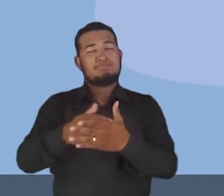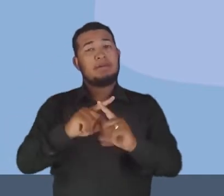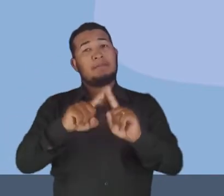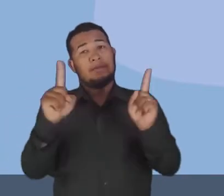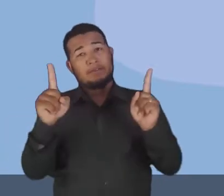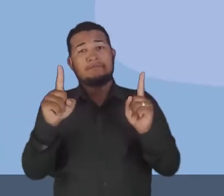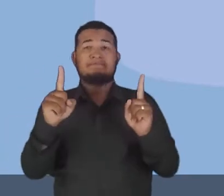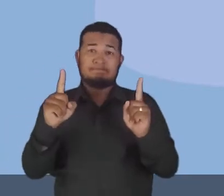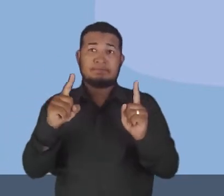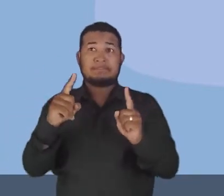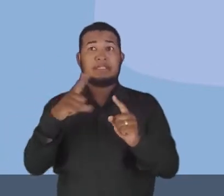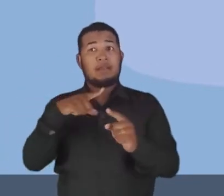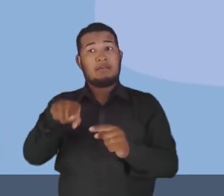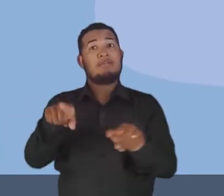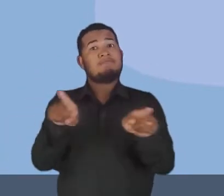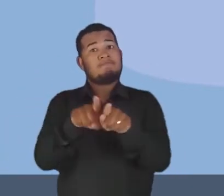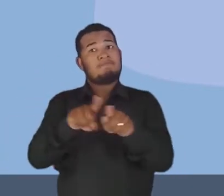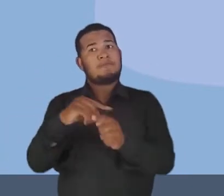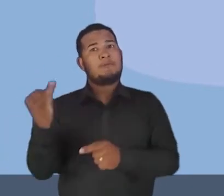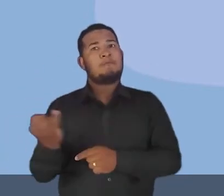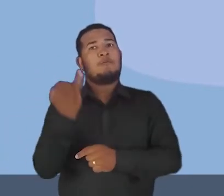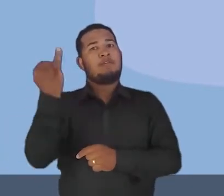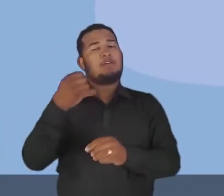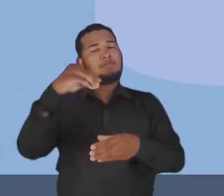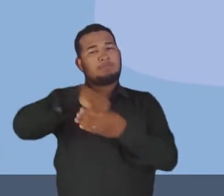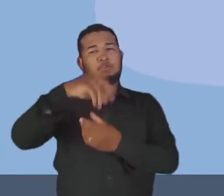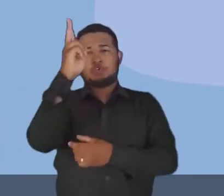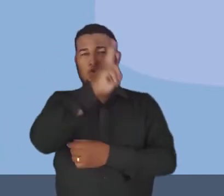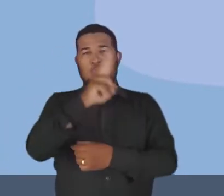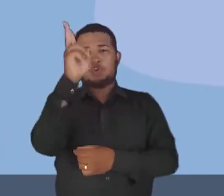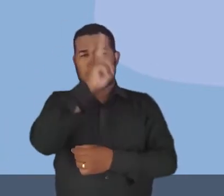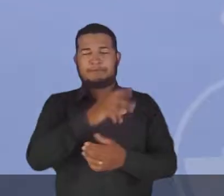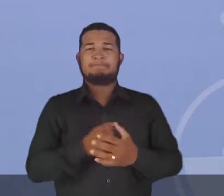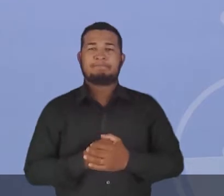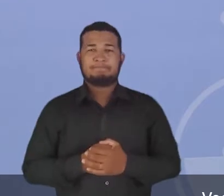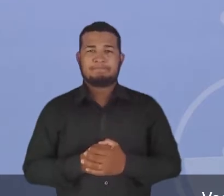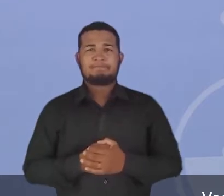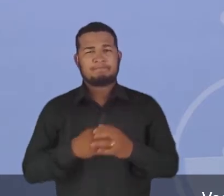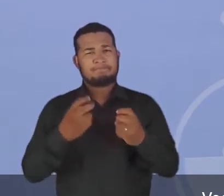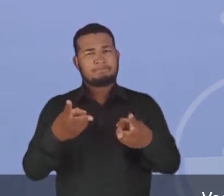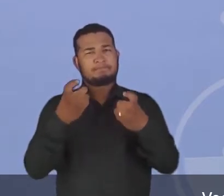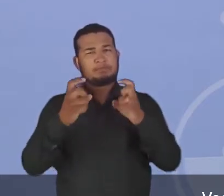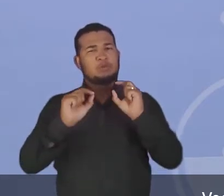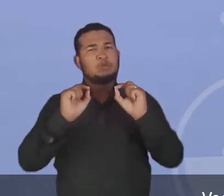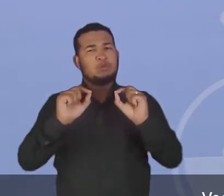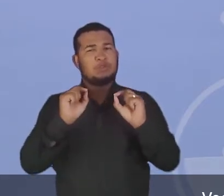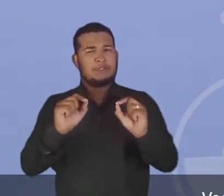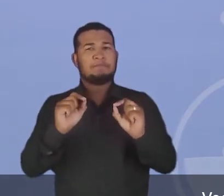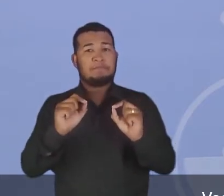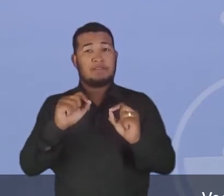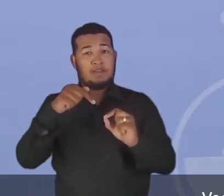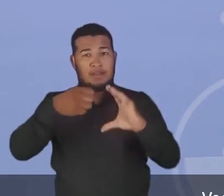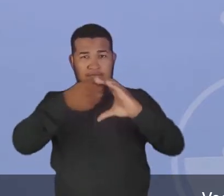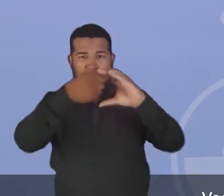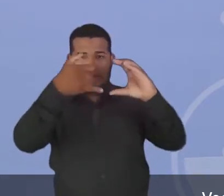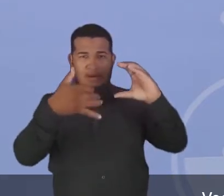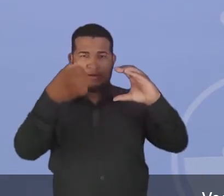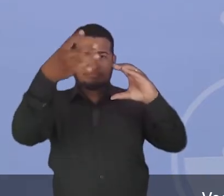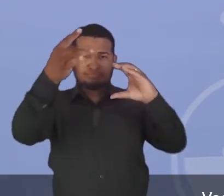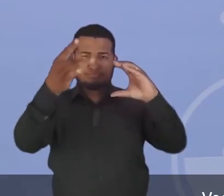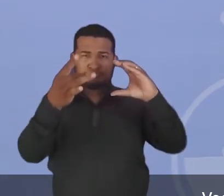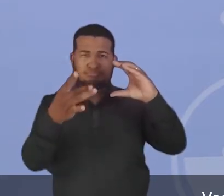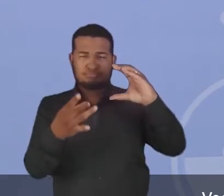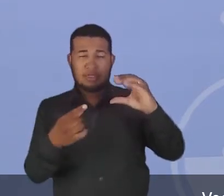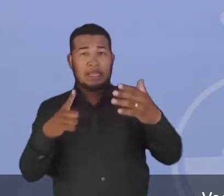uma grande importância na nossa história. Vem comigo pessoal. Vocês observaram que essas características